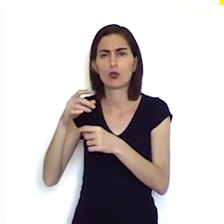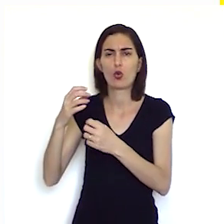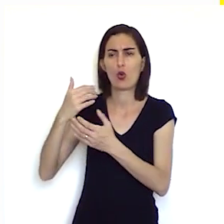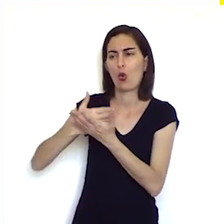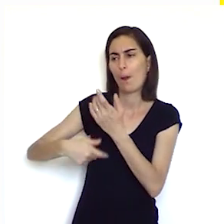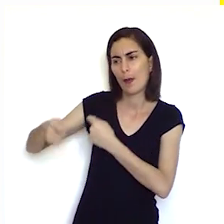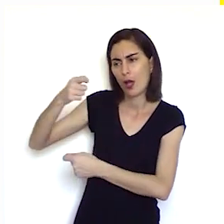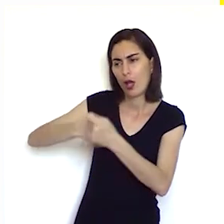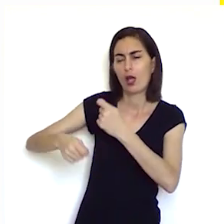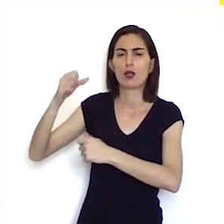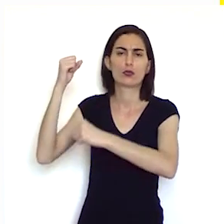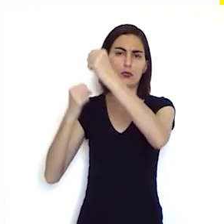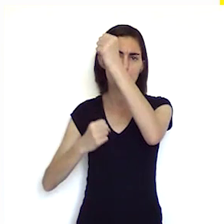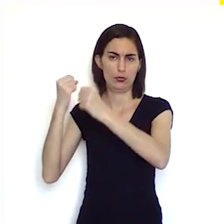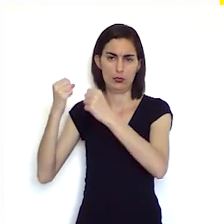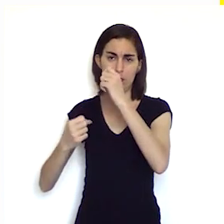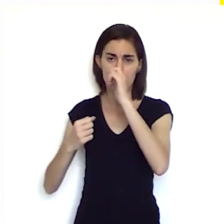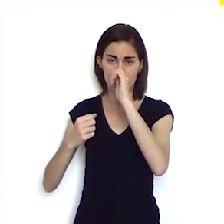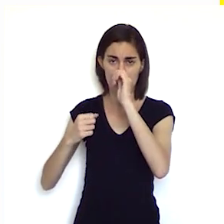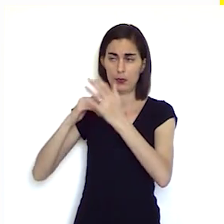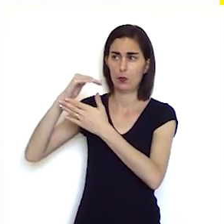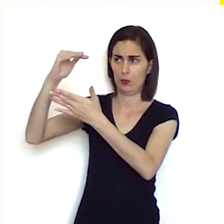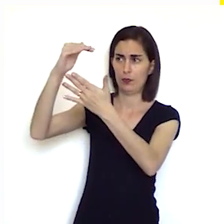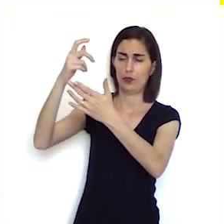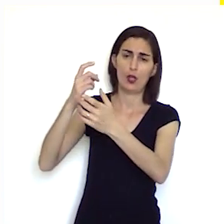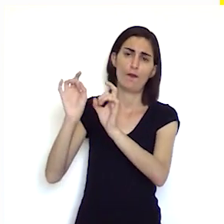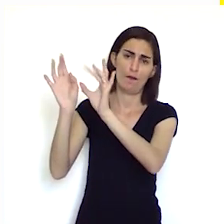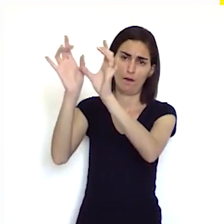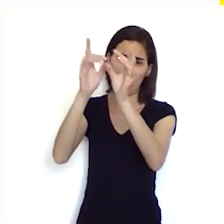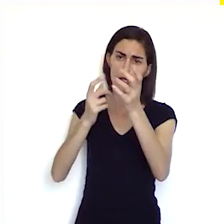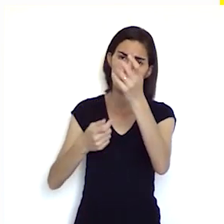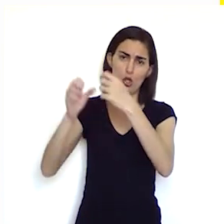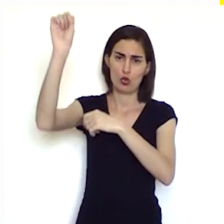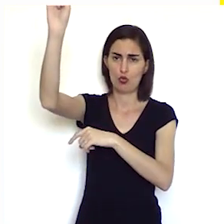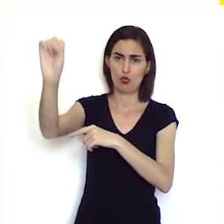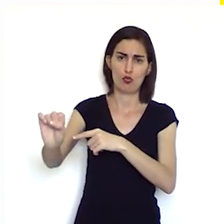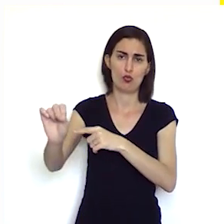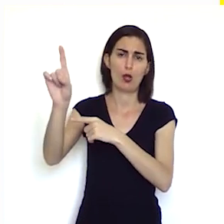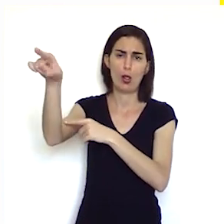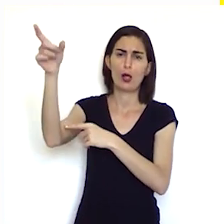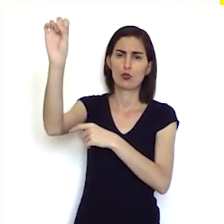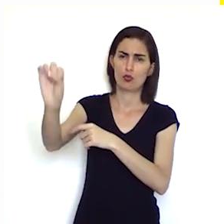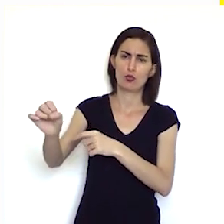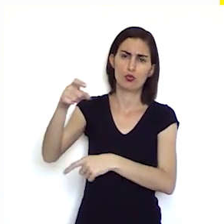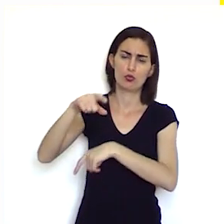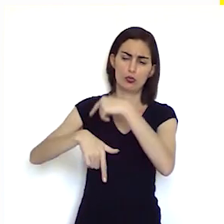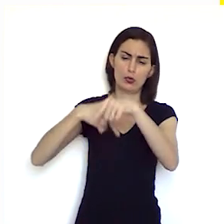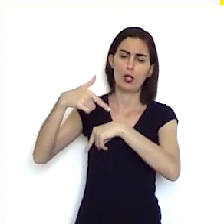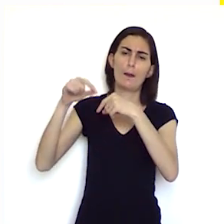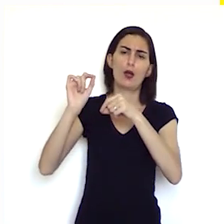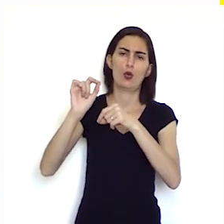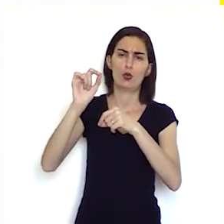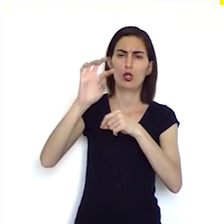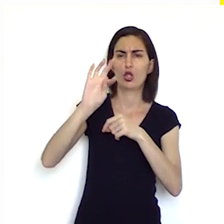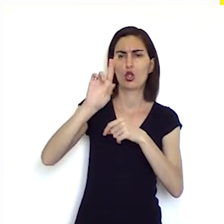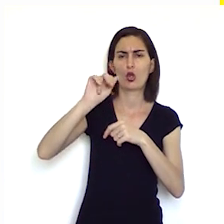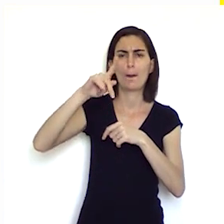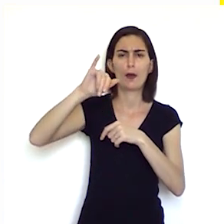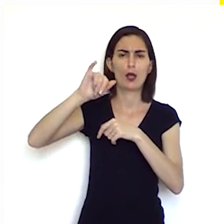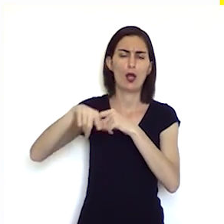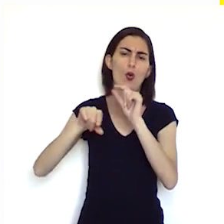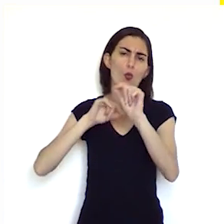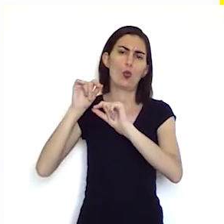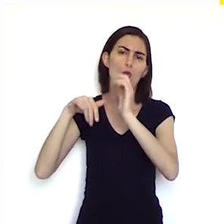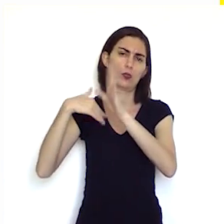forneciam produtos industrializados para o sul por sua vez as colônias do sul com suas áreas mais tropicais